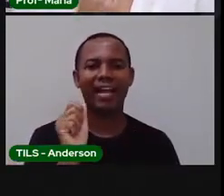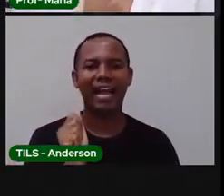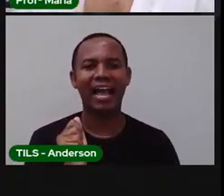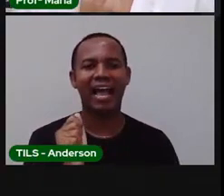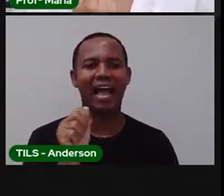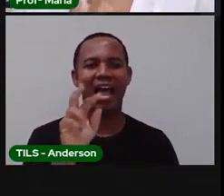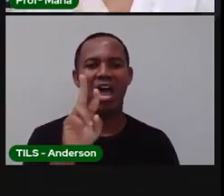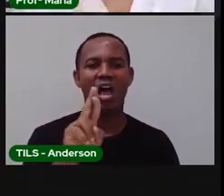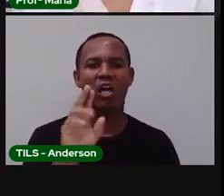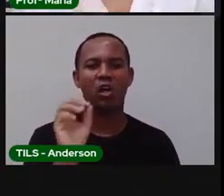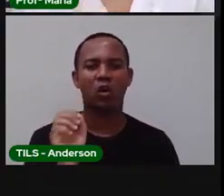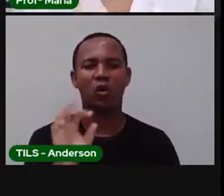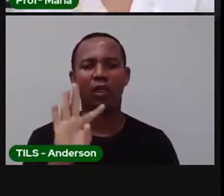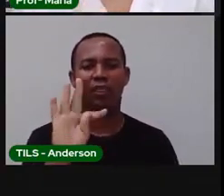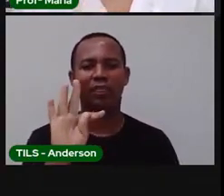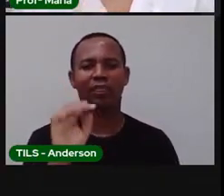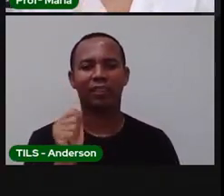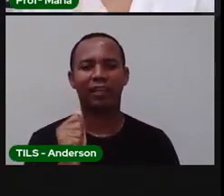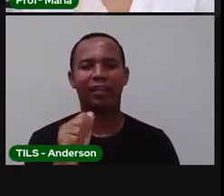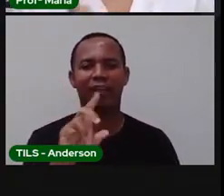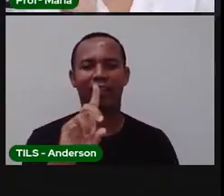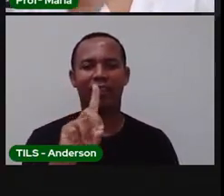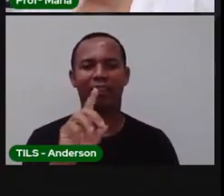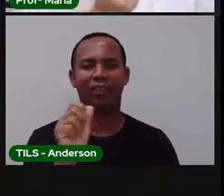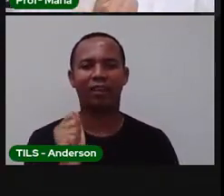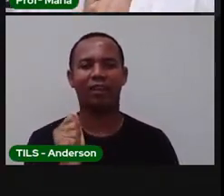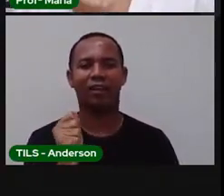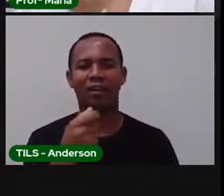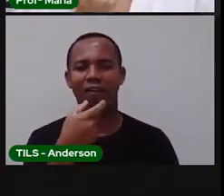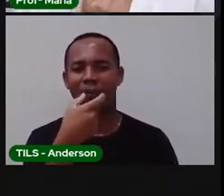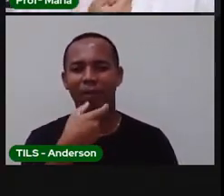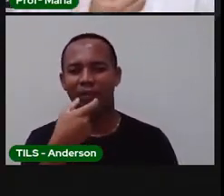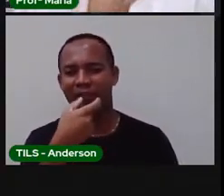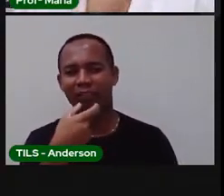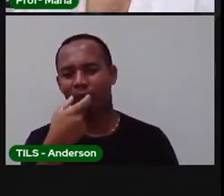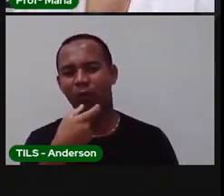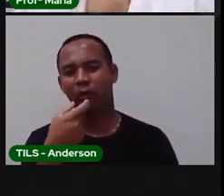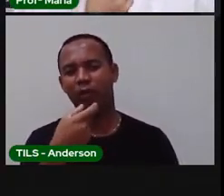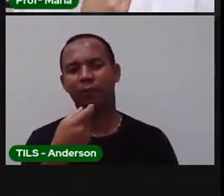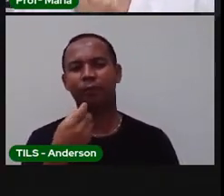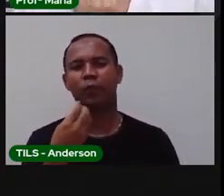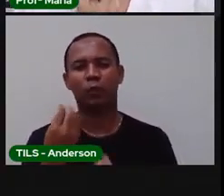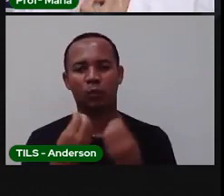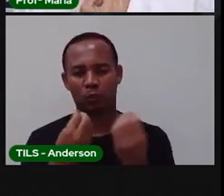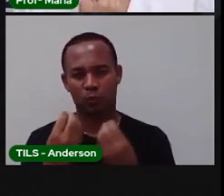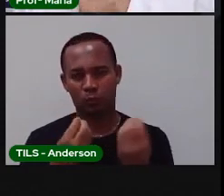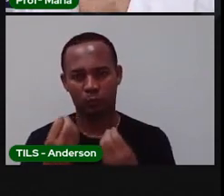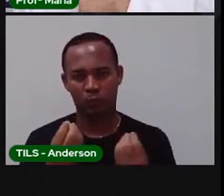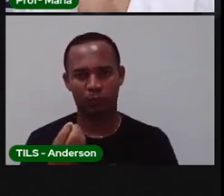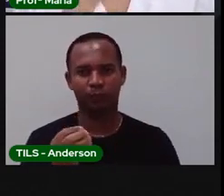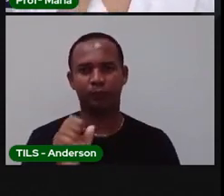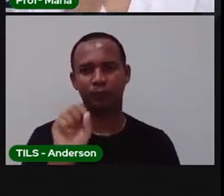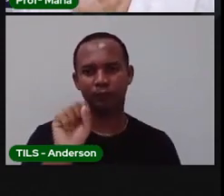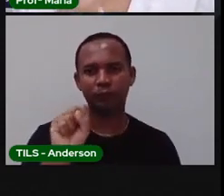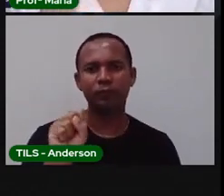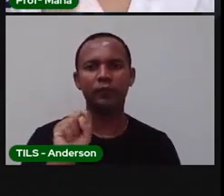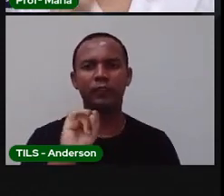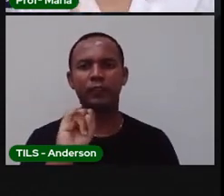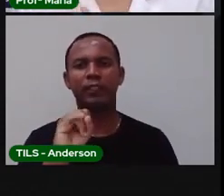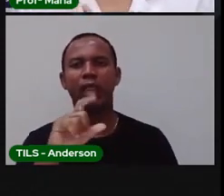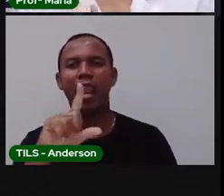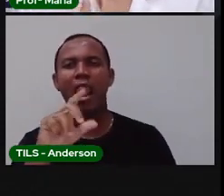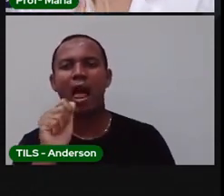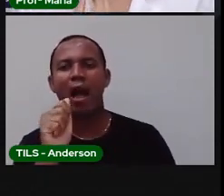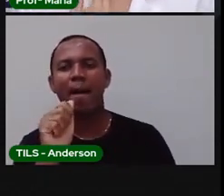Viram quantas vezes a pró foi mexendo a boca? Então, a contagem das sílabas é pela contagem de quê? Dos